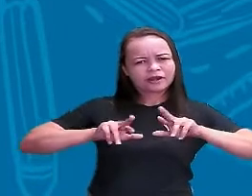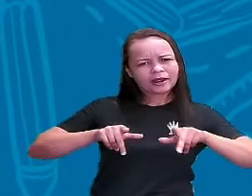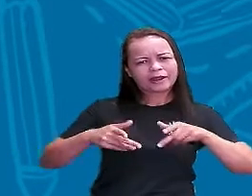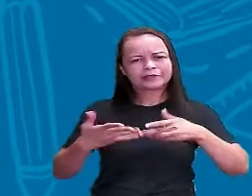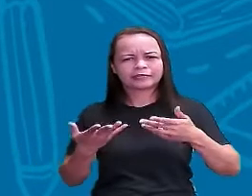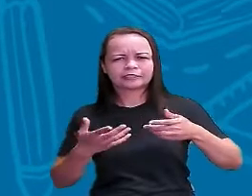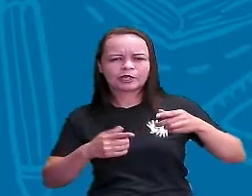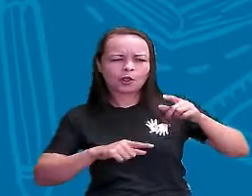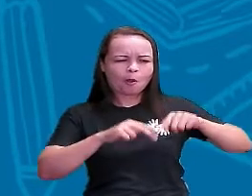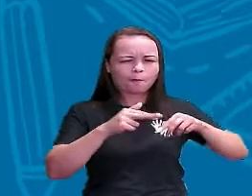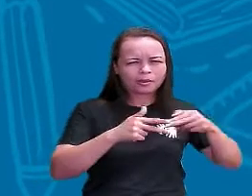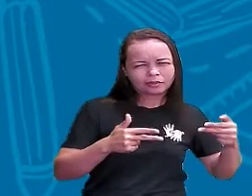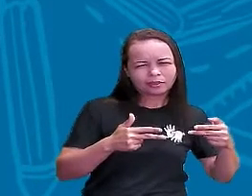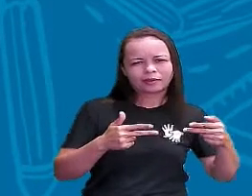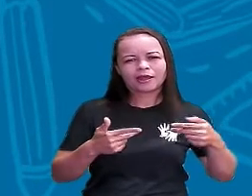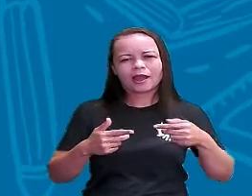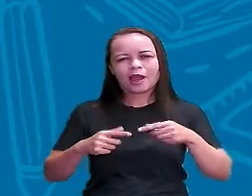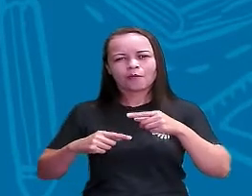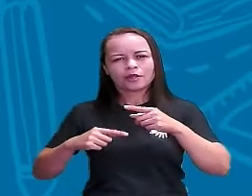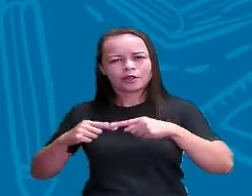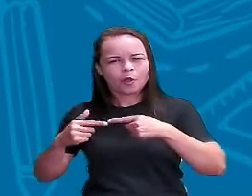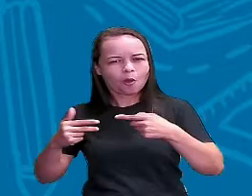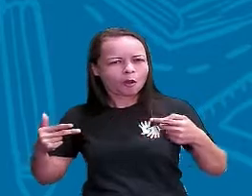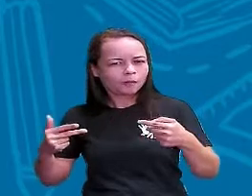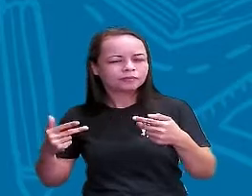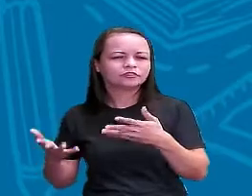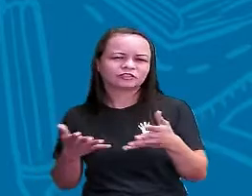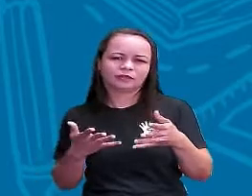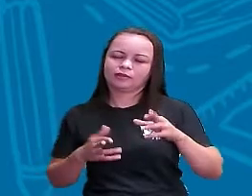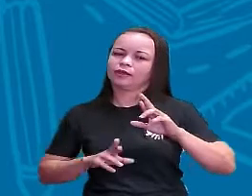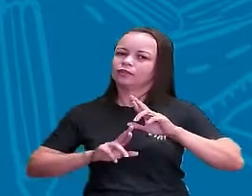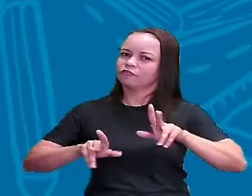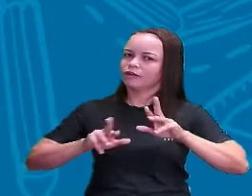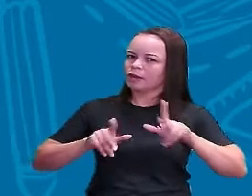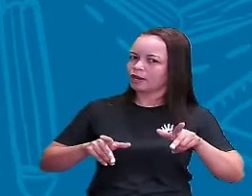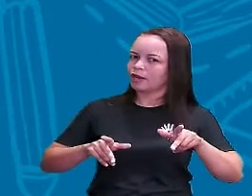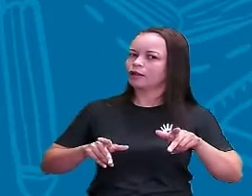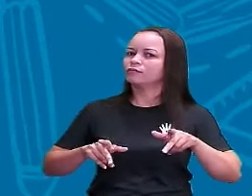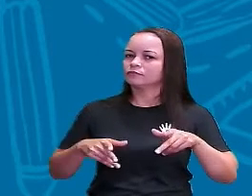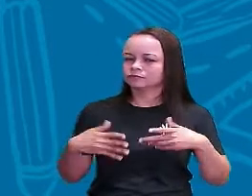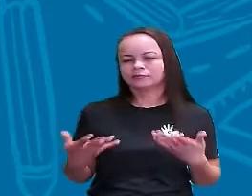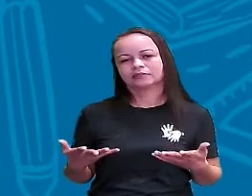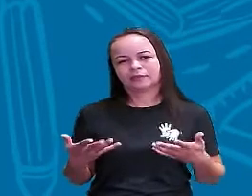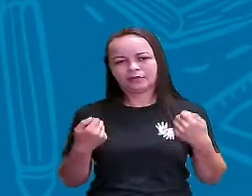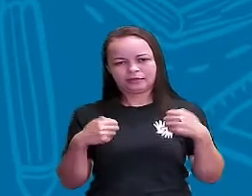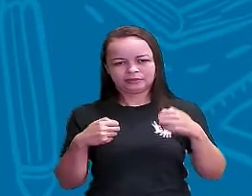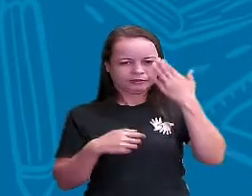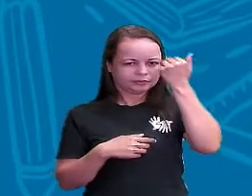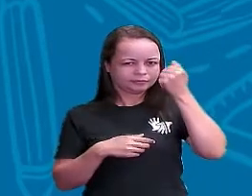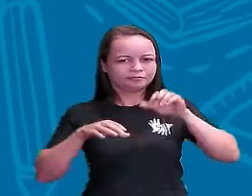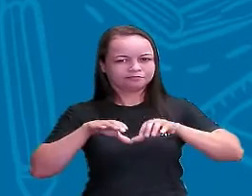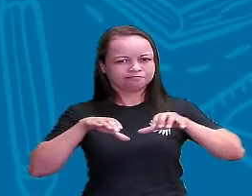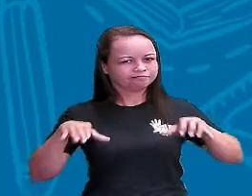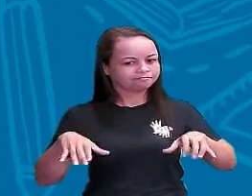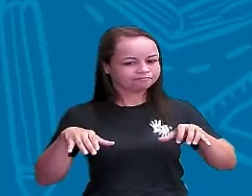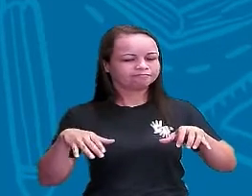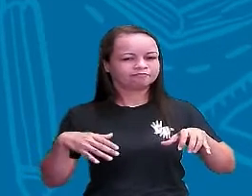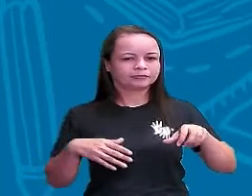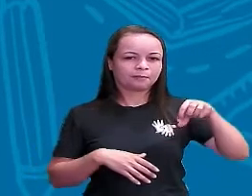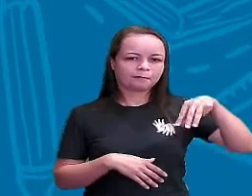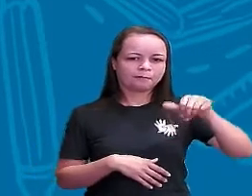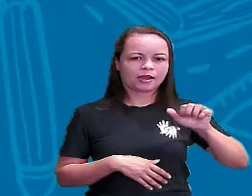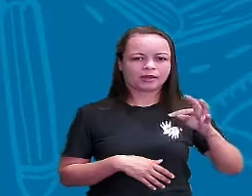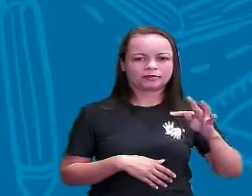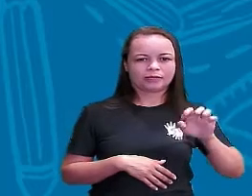E objeto Tem uma diferença aí A gente tem que saber Saber separar E qual é a utilização